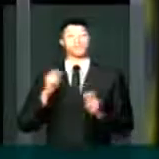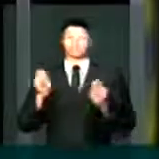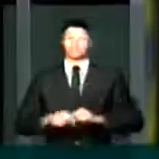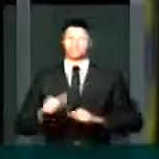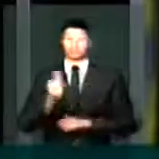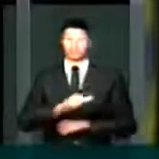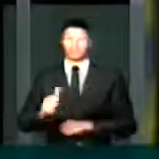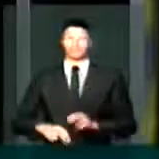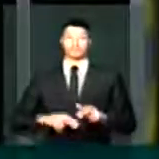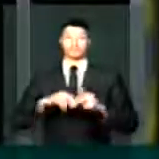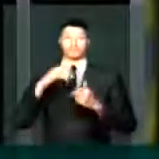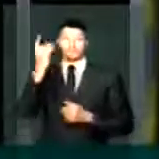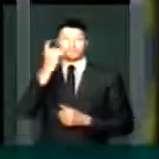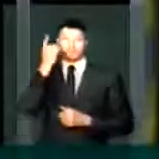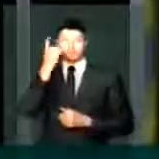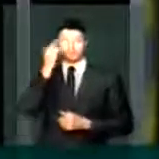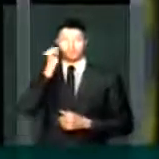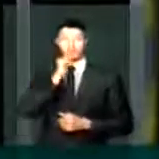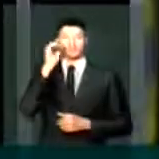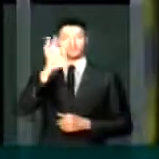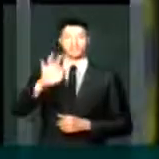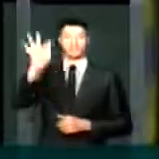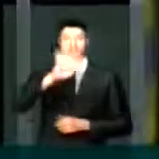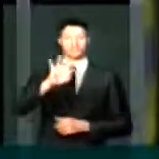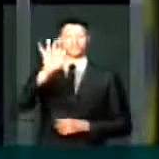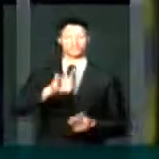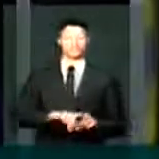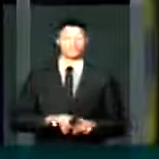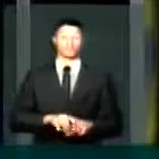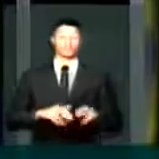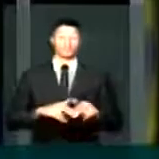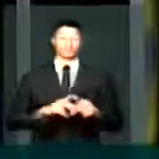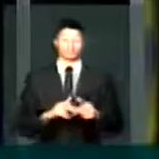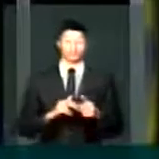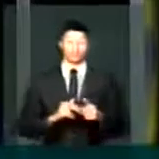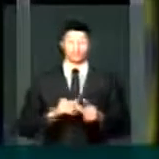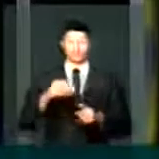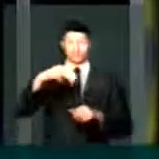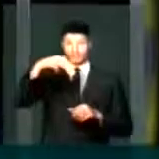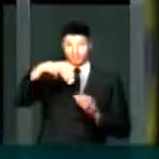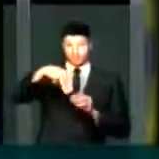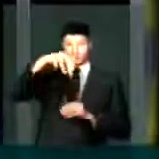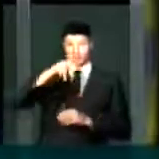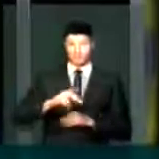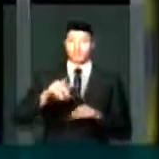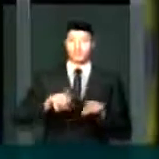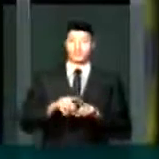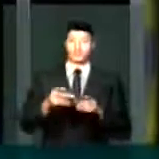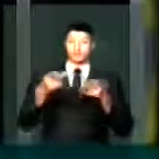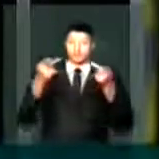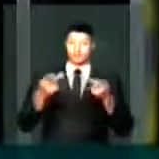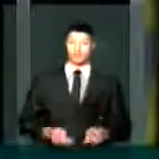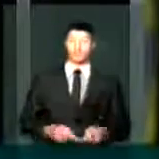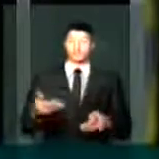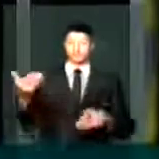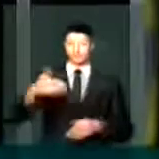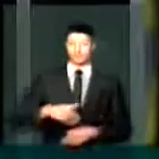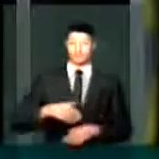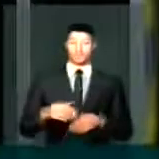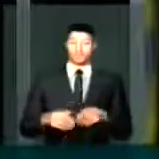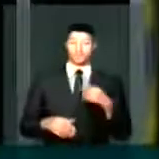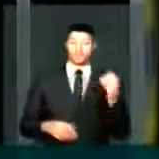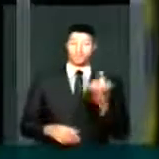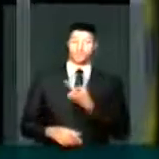abalizada pelos deputados e deputadas federais. Fruto das medidas provisórias e dos projetos que estão vindo para cá,